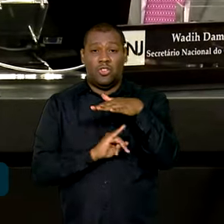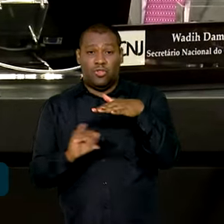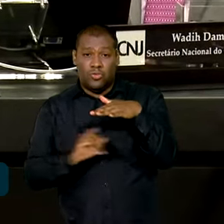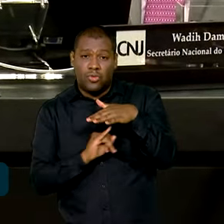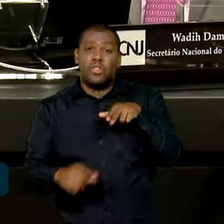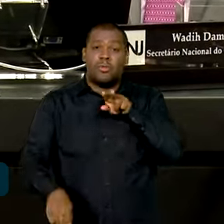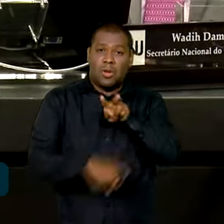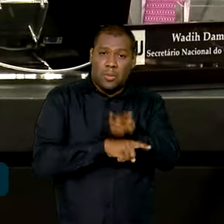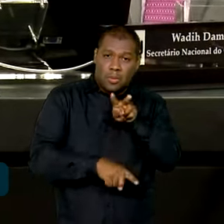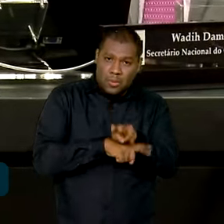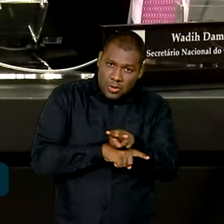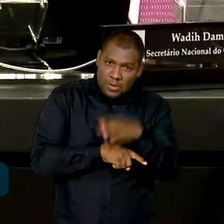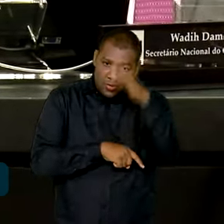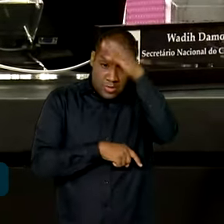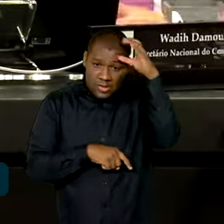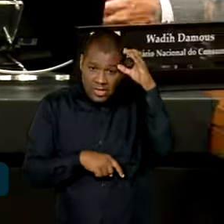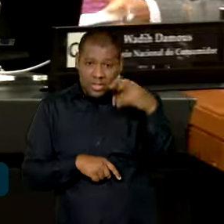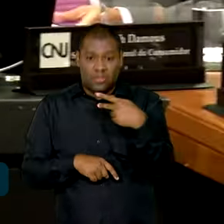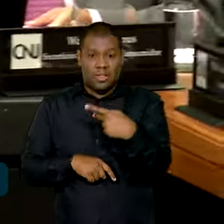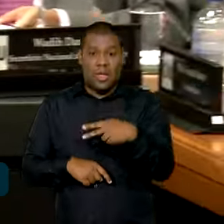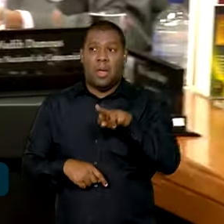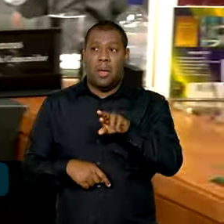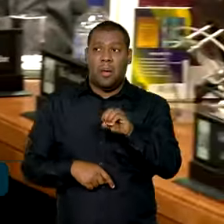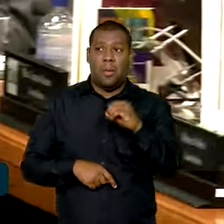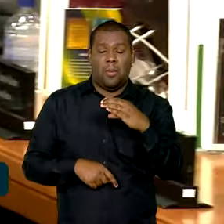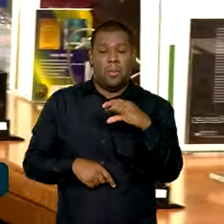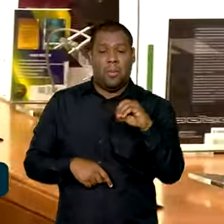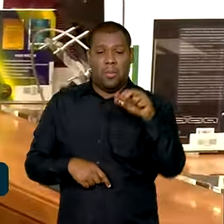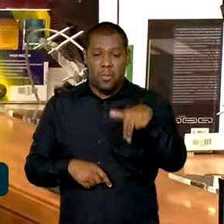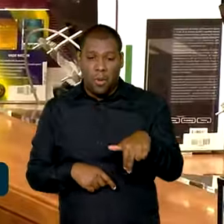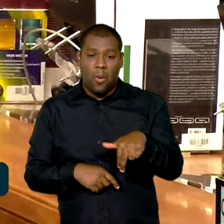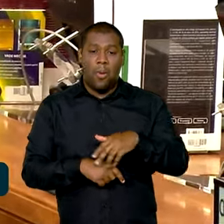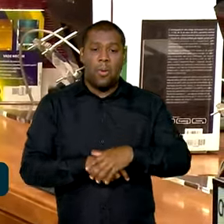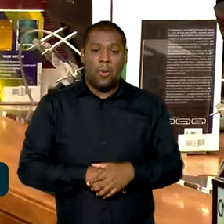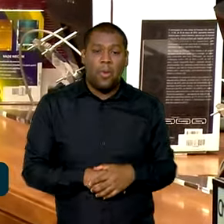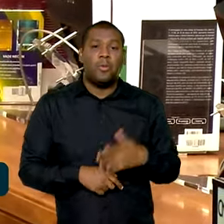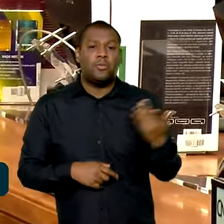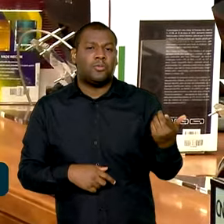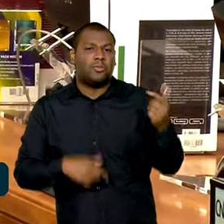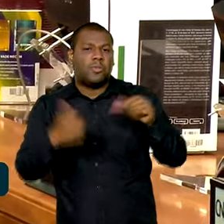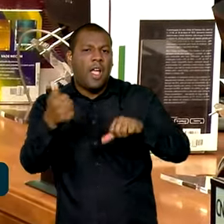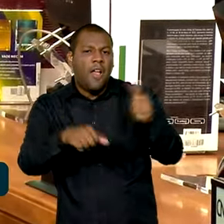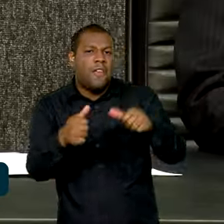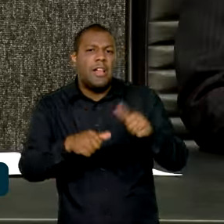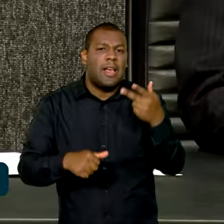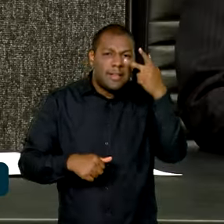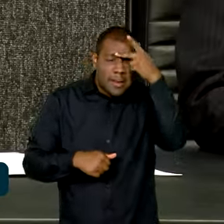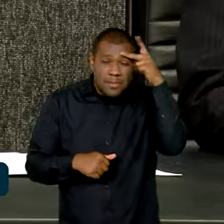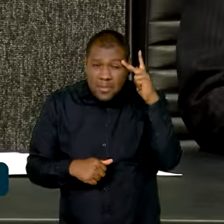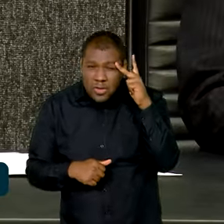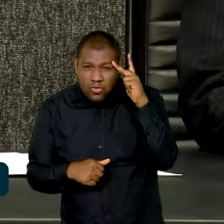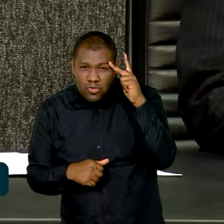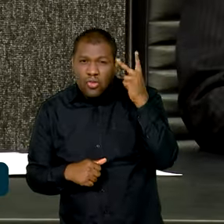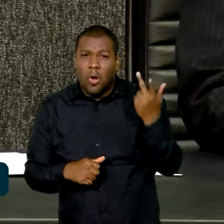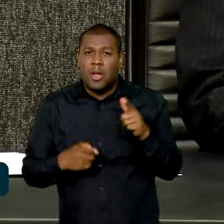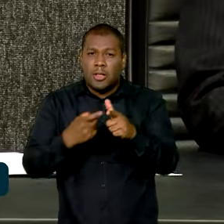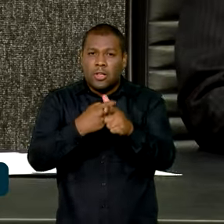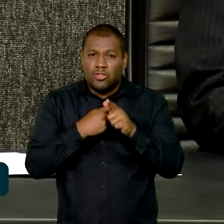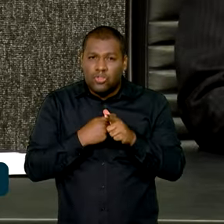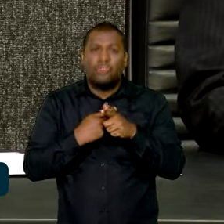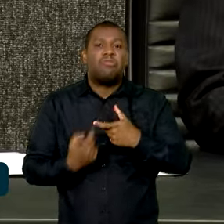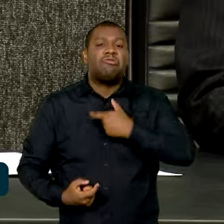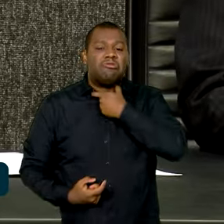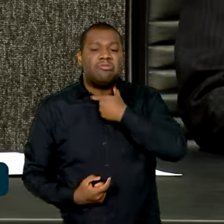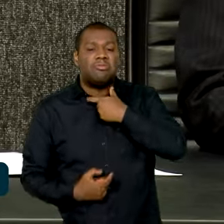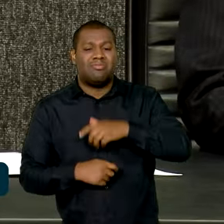Defesa do Consumidor, o PROCON, para mediar a resolução dos casos de superendividamento. Todos sabem que o